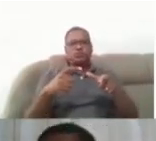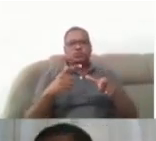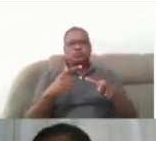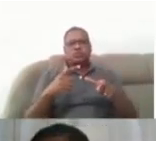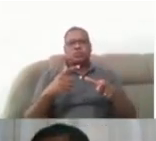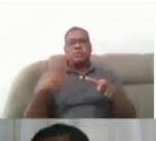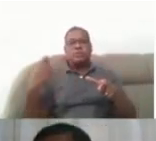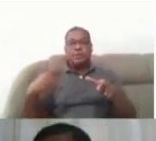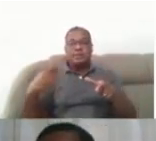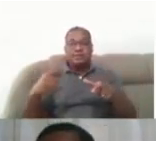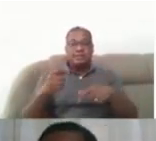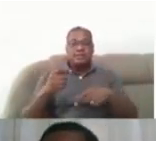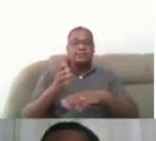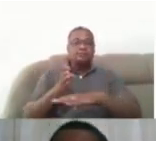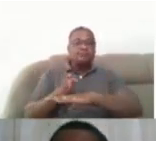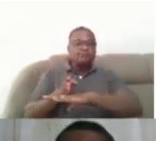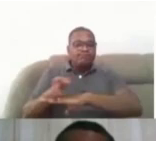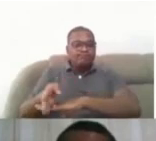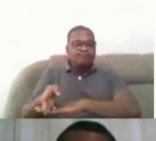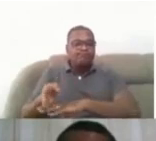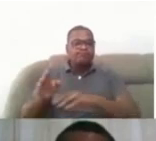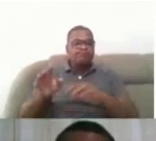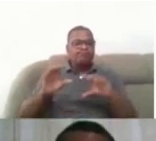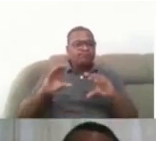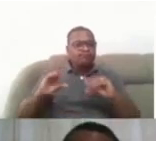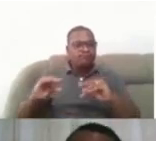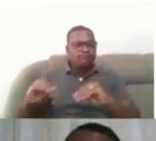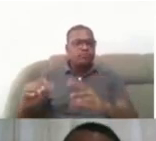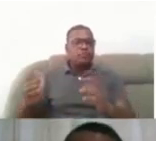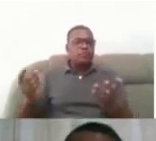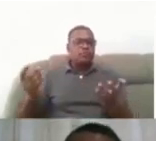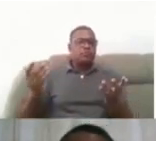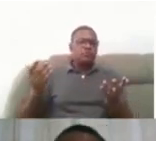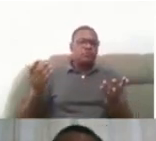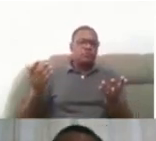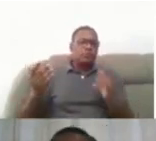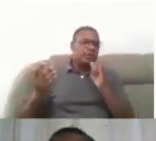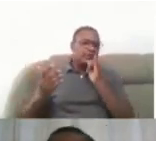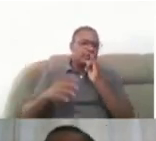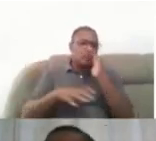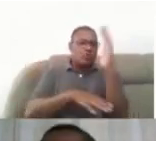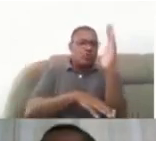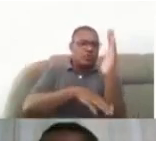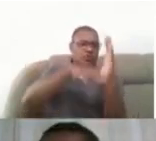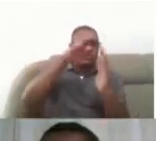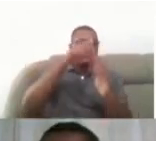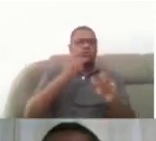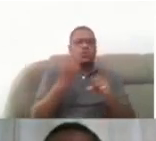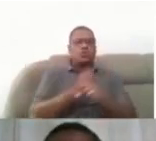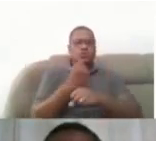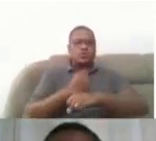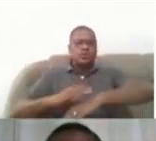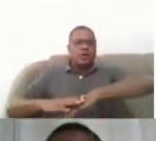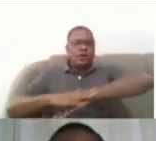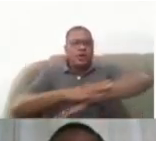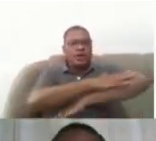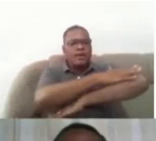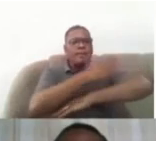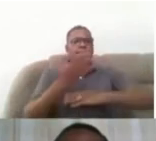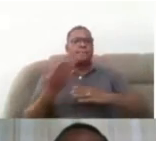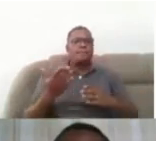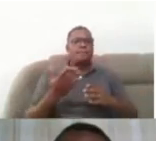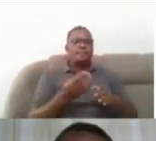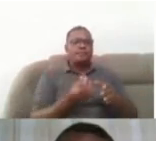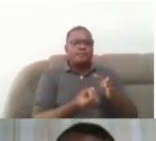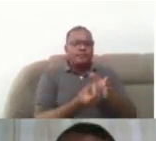intervenções mais complexas ou estruturais, como o conceito de elevadores, construção de rampas, instalação de